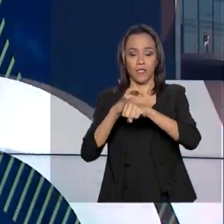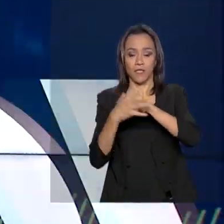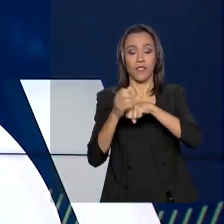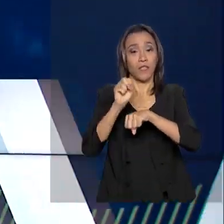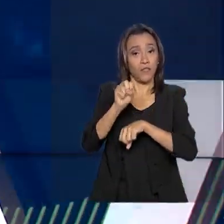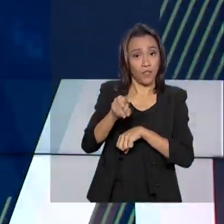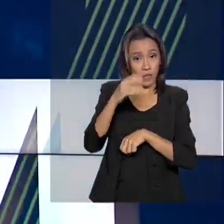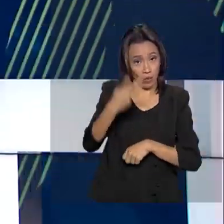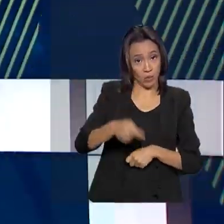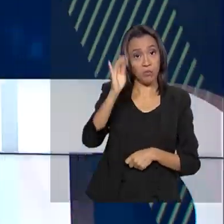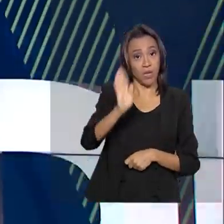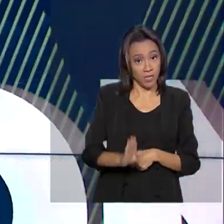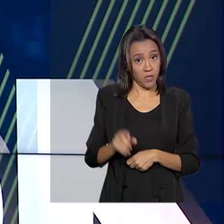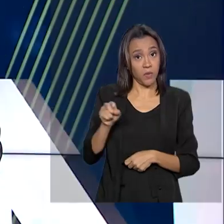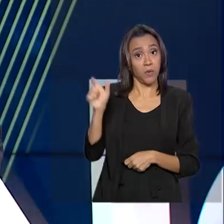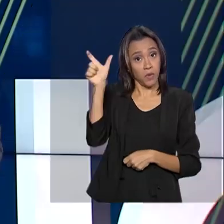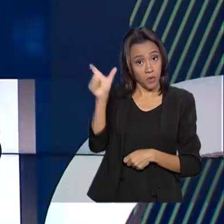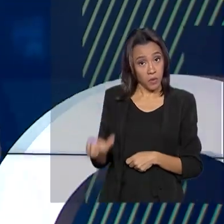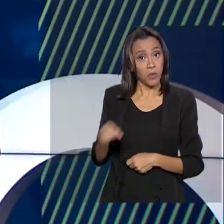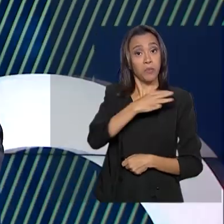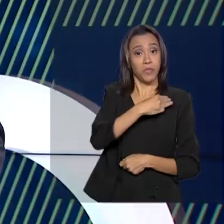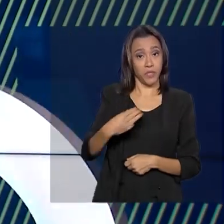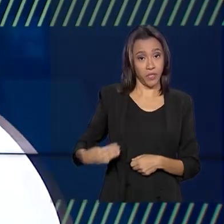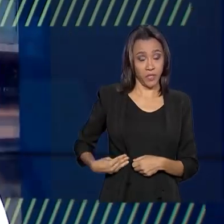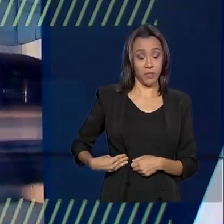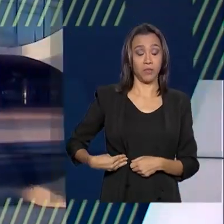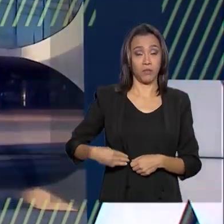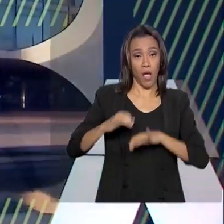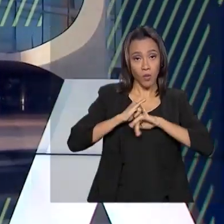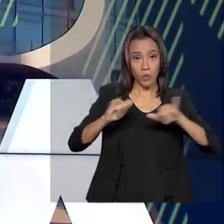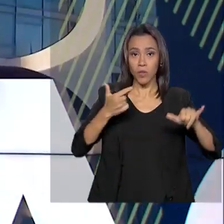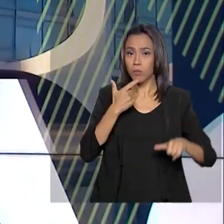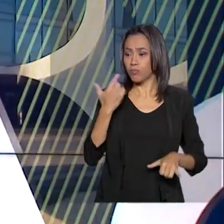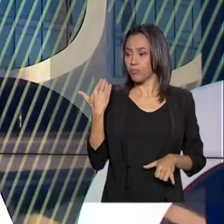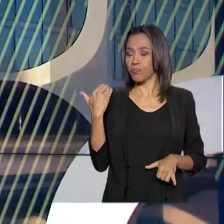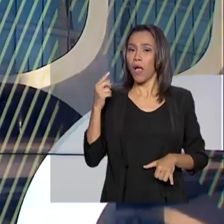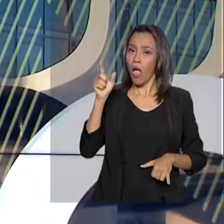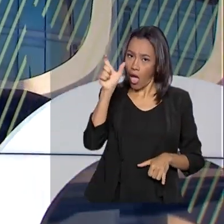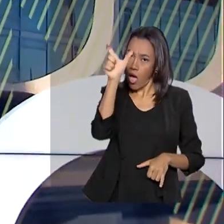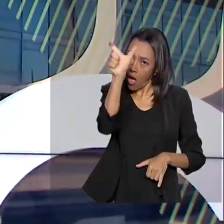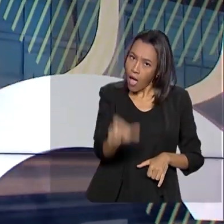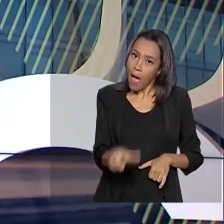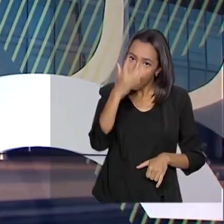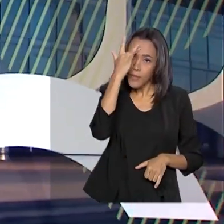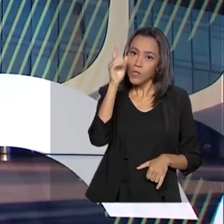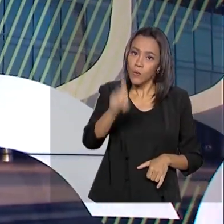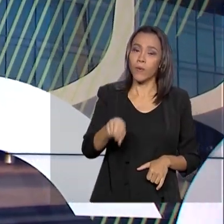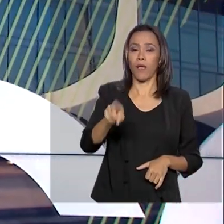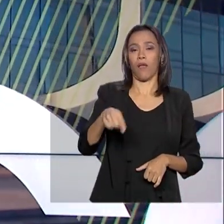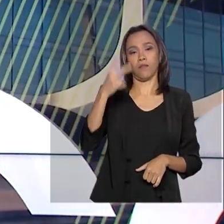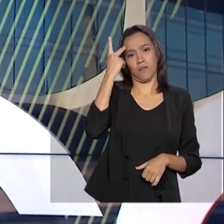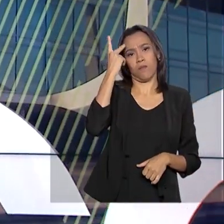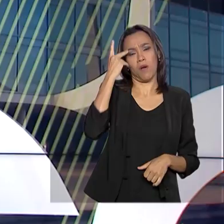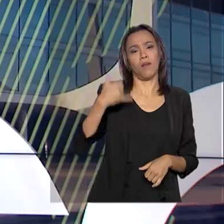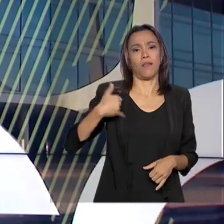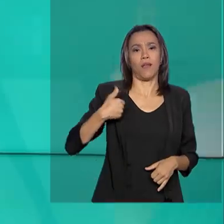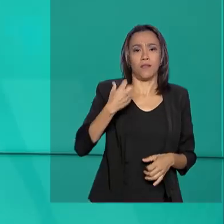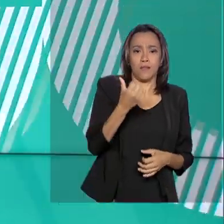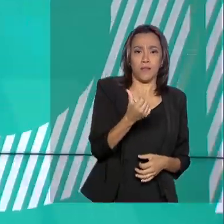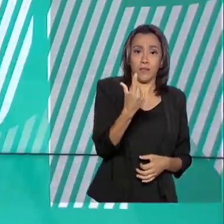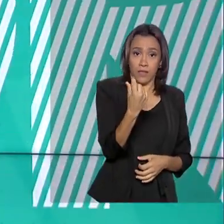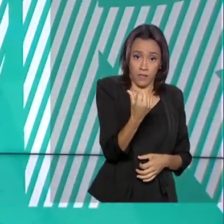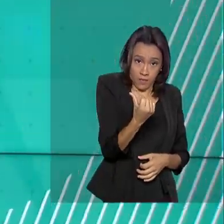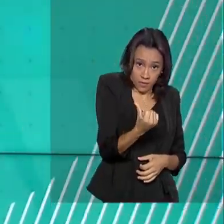ministro da Saúde, Luiz Henrique Mandetta, há poucos minutos. O paciente é de São Paulo e tem 61 anos. O primeiro exame e a